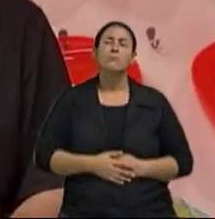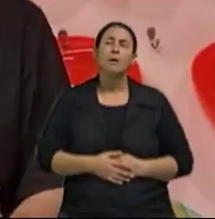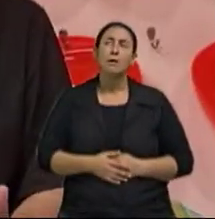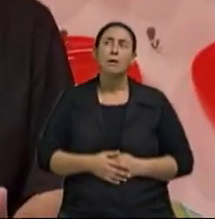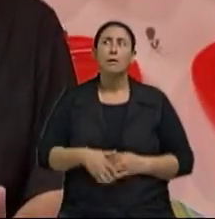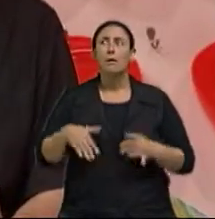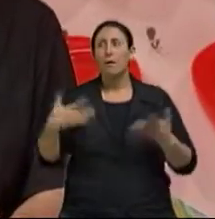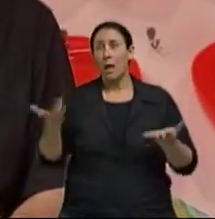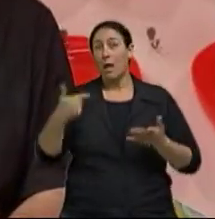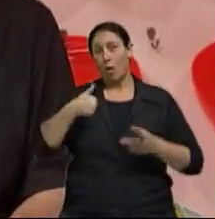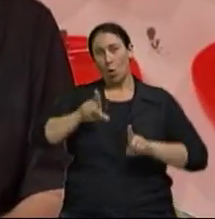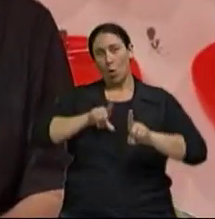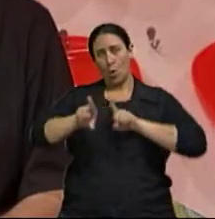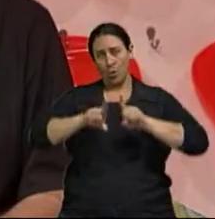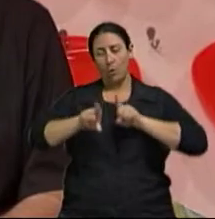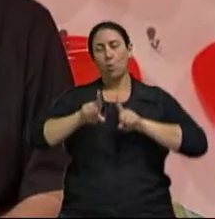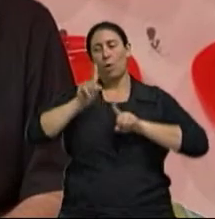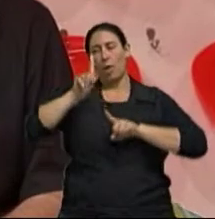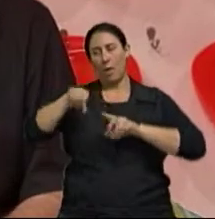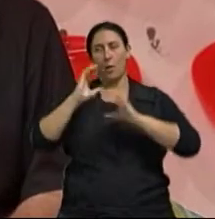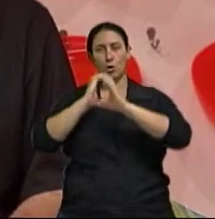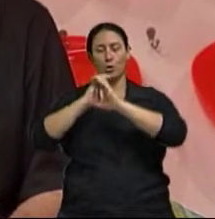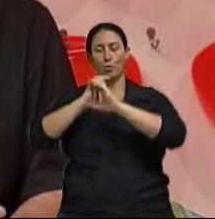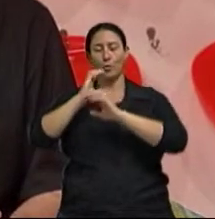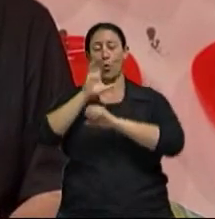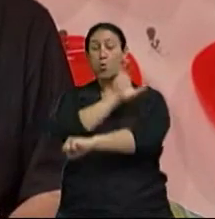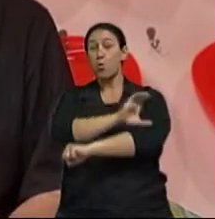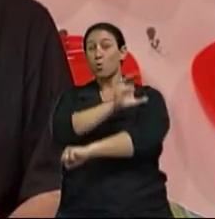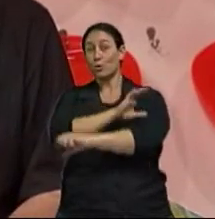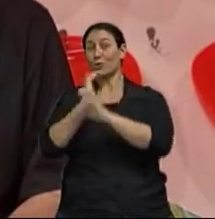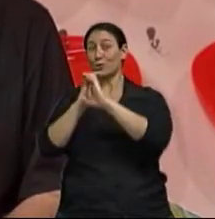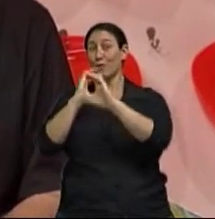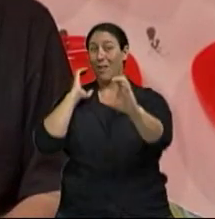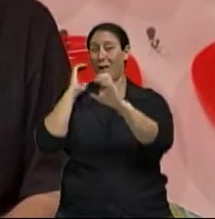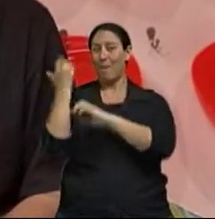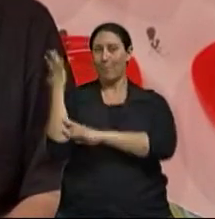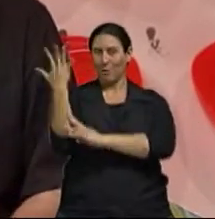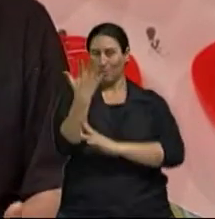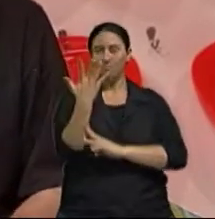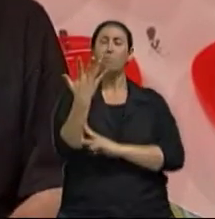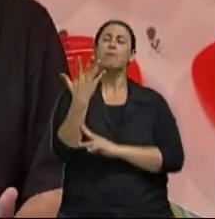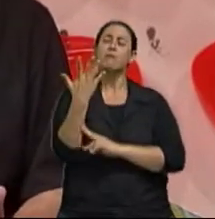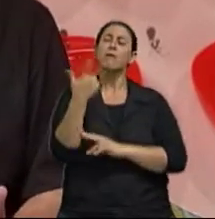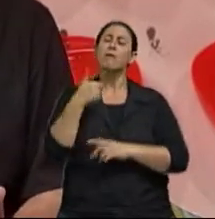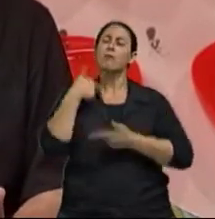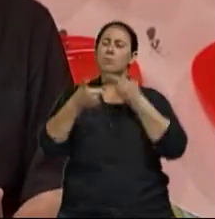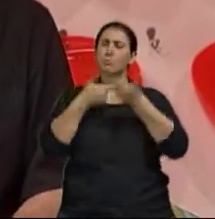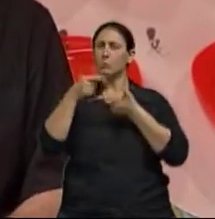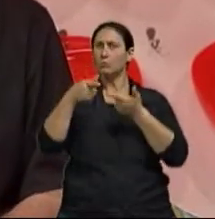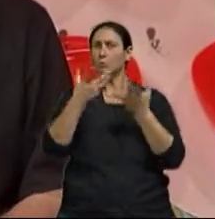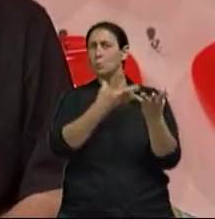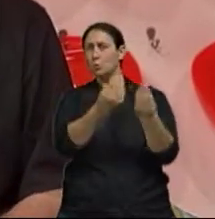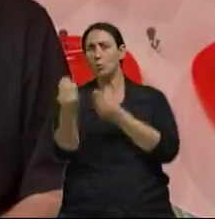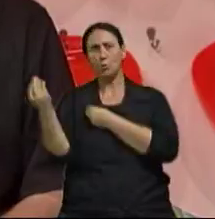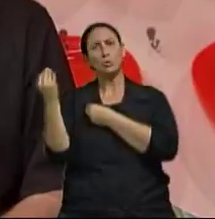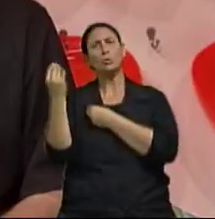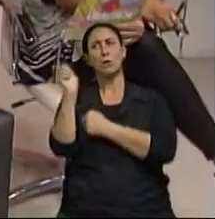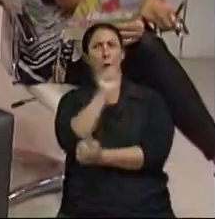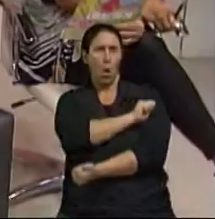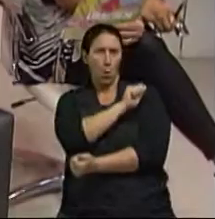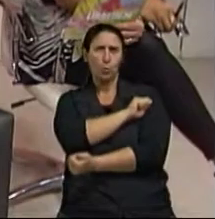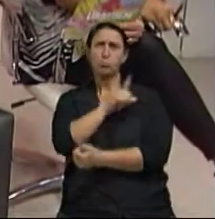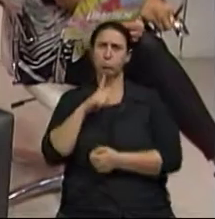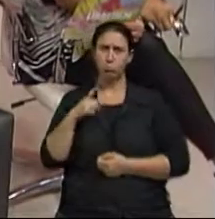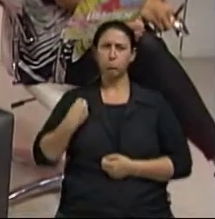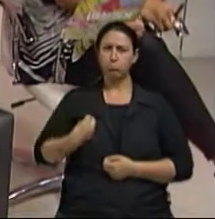como eu sou coordenador do curso de Engenharia Ambiental, né? Grande parte dos meus alunos estão nesse curso, né? E,